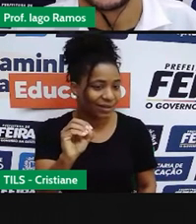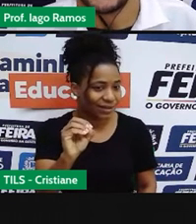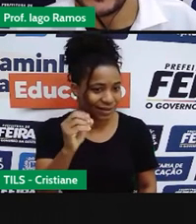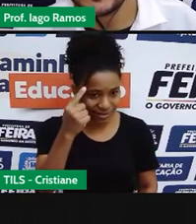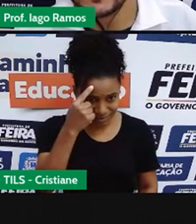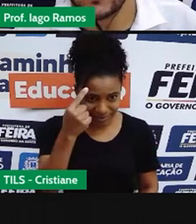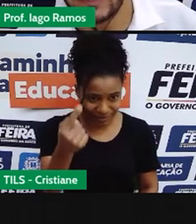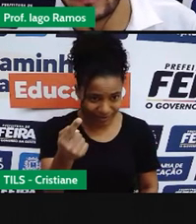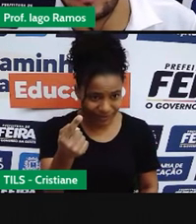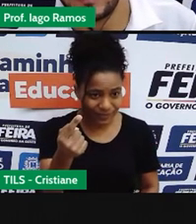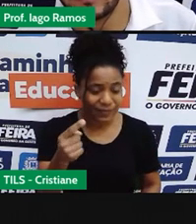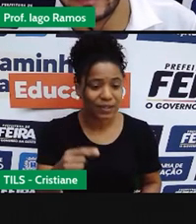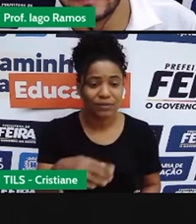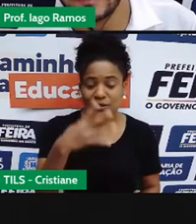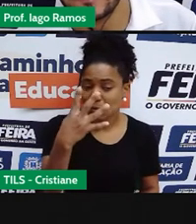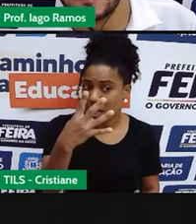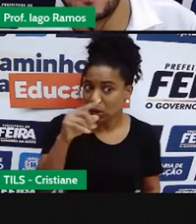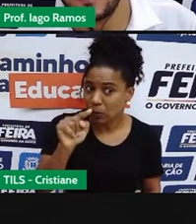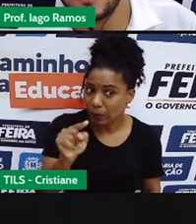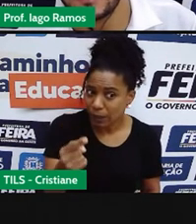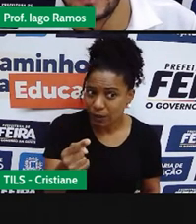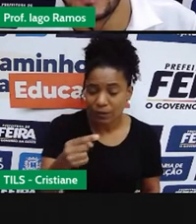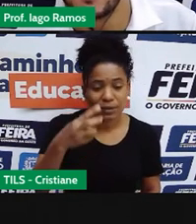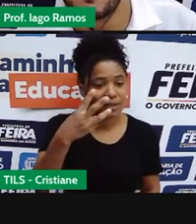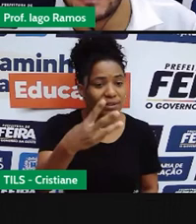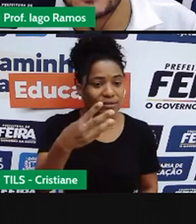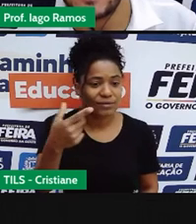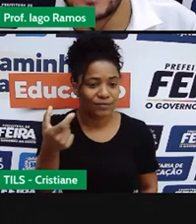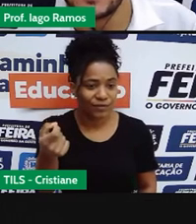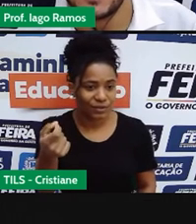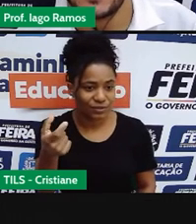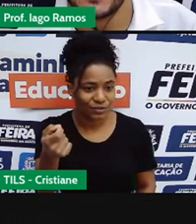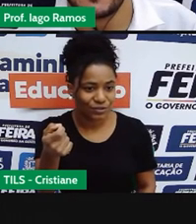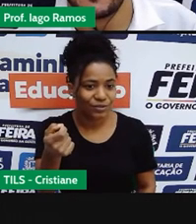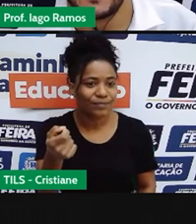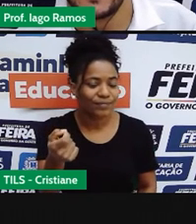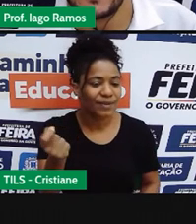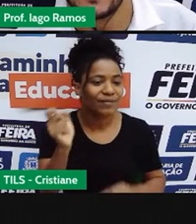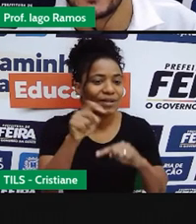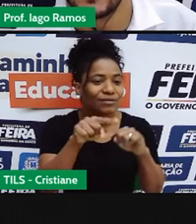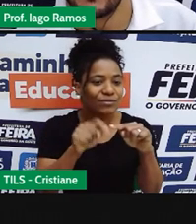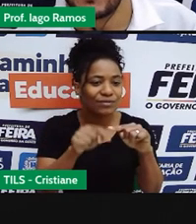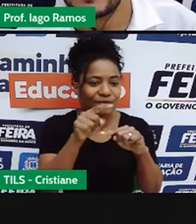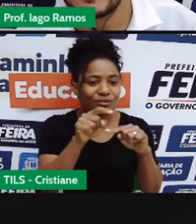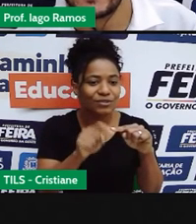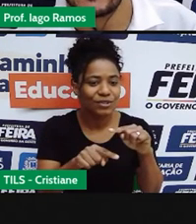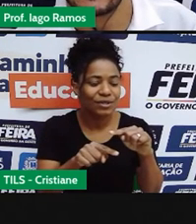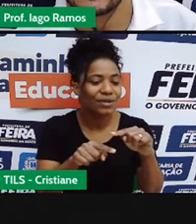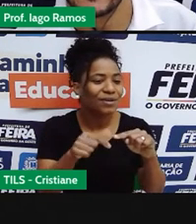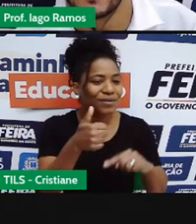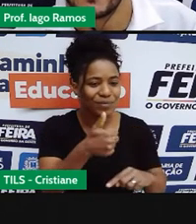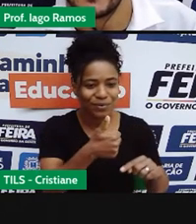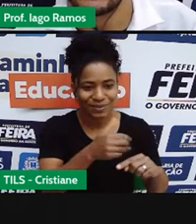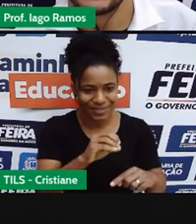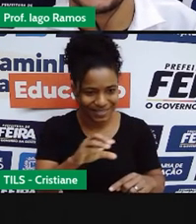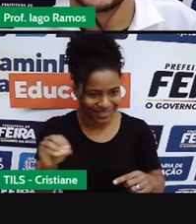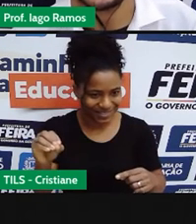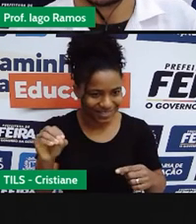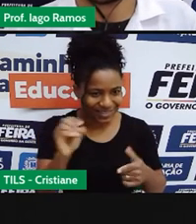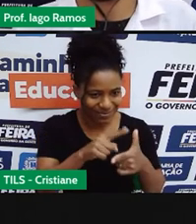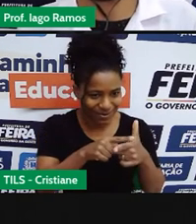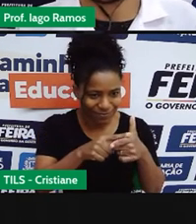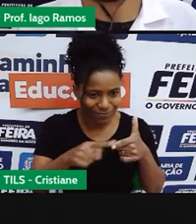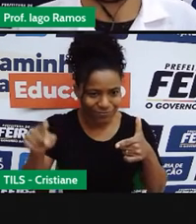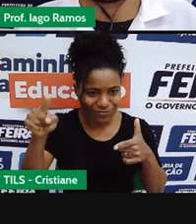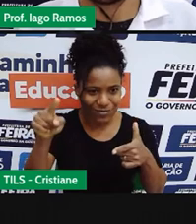Esses 4.320, basta que a gente divida por 100. E quando a